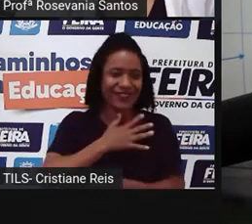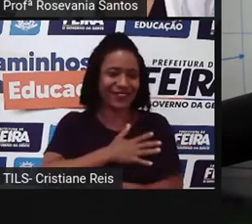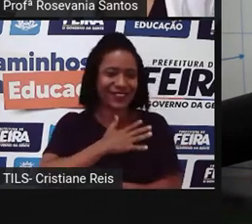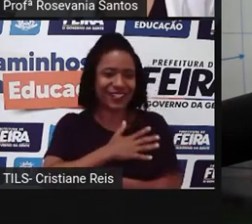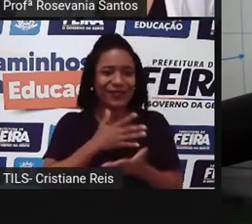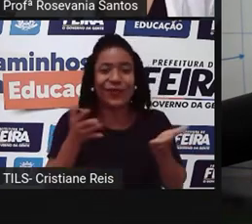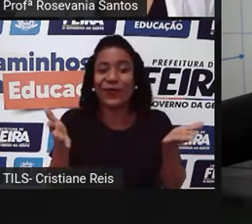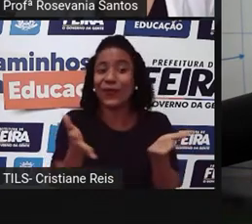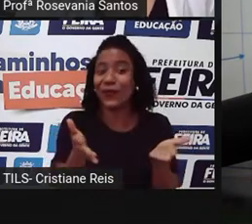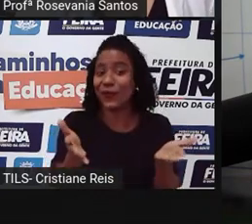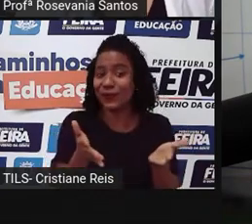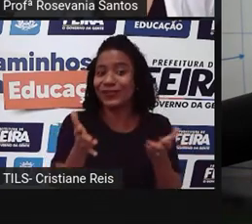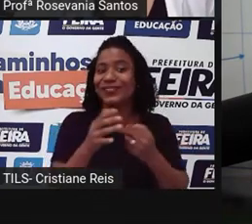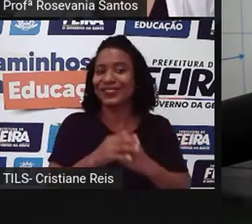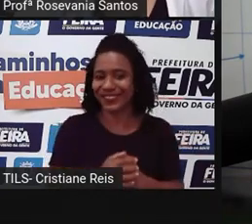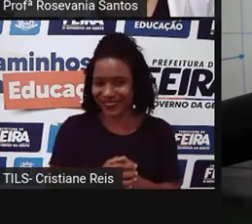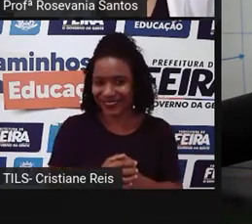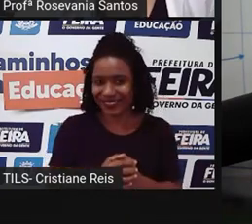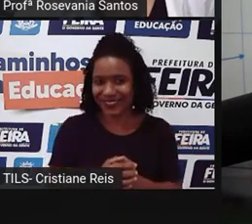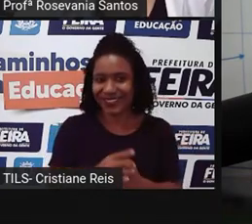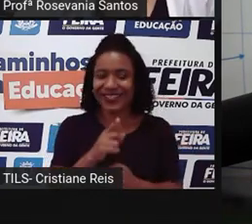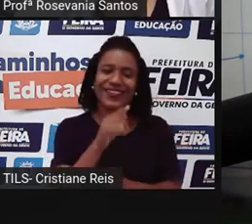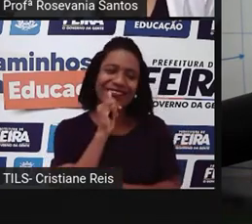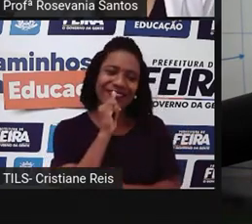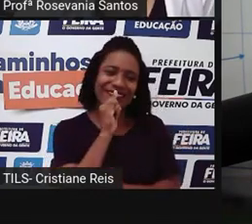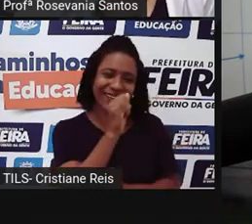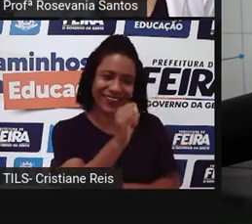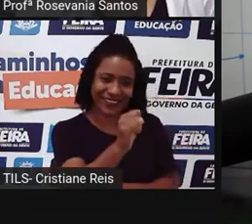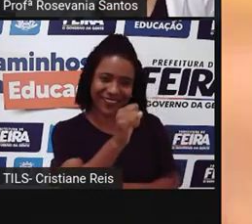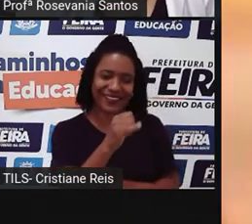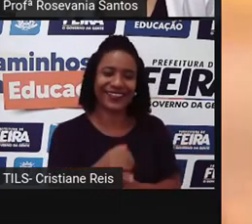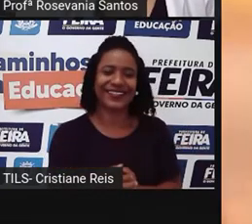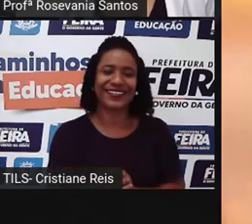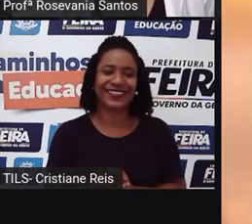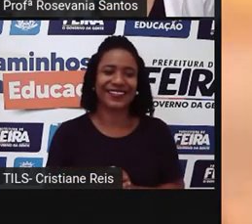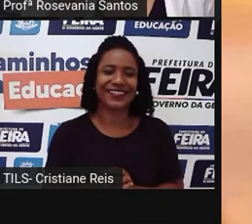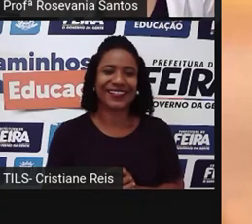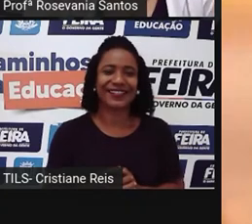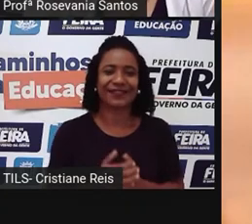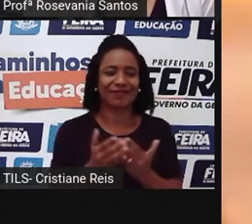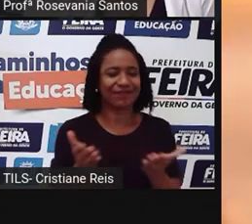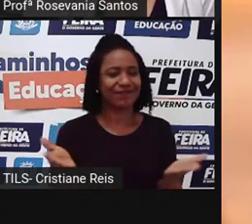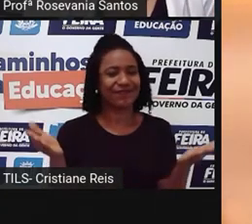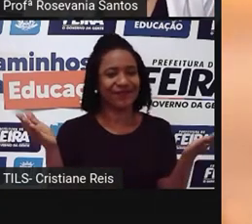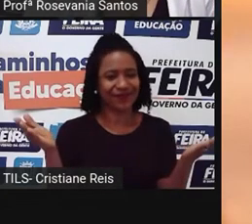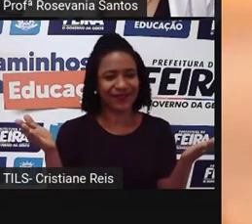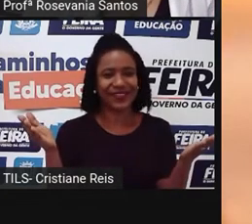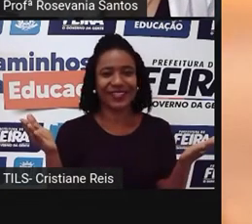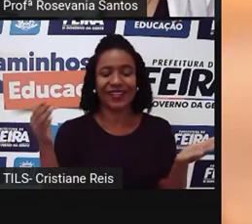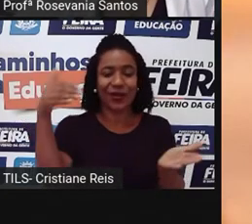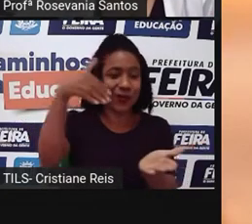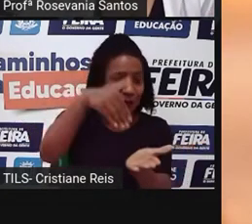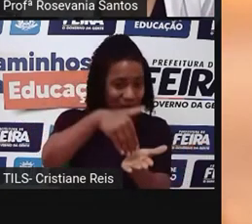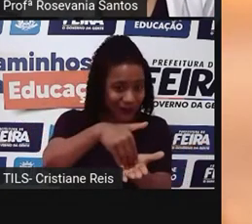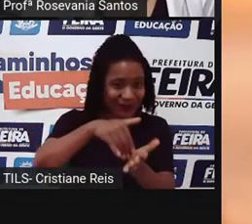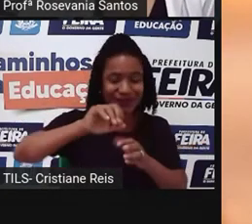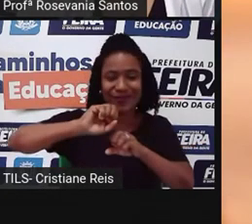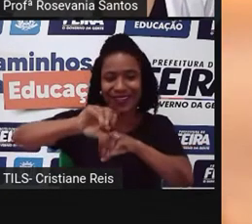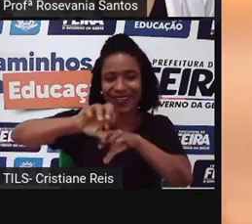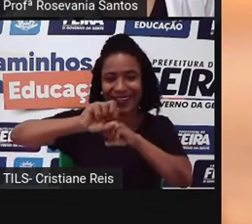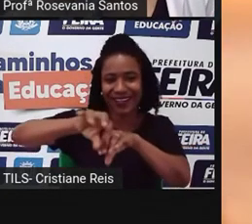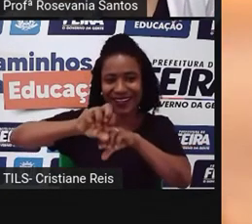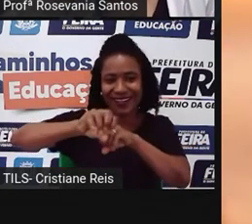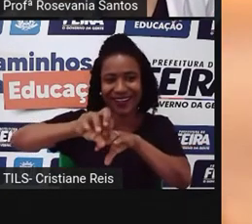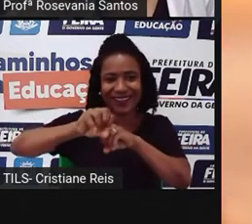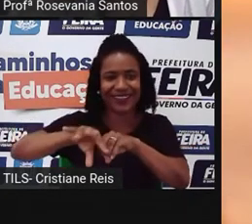de hoje. E uma coisa que eu vou dizer para vocês, né, gente? Essa é a nossa última aula. E